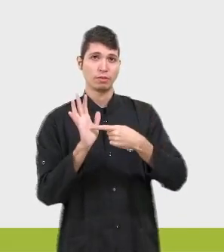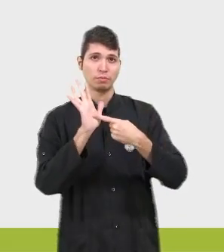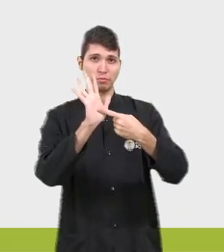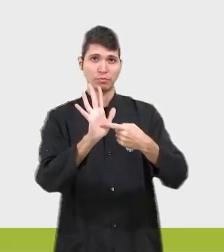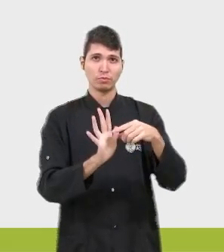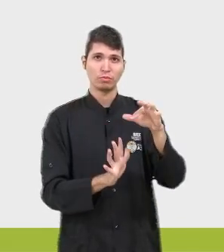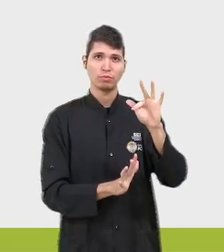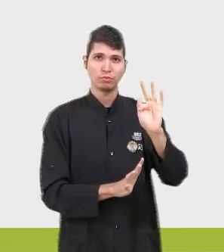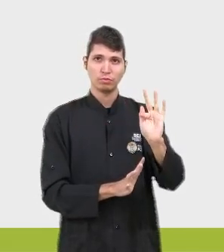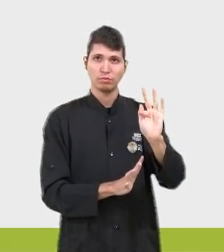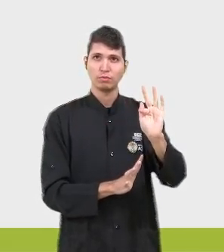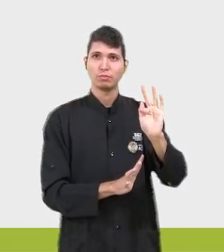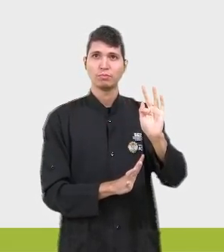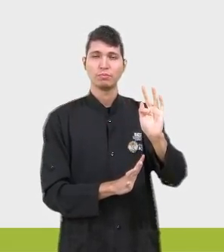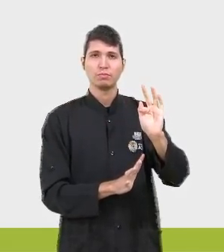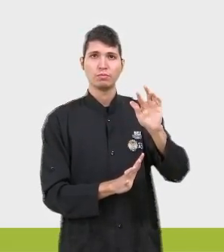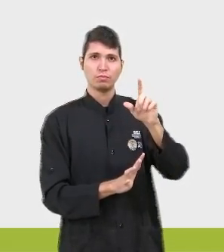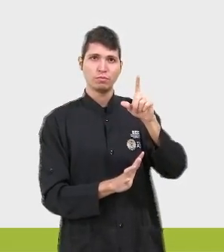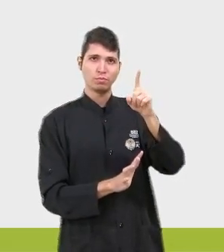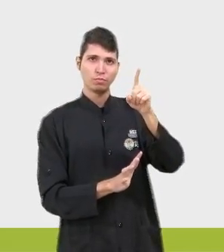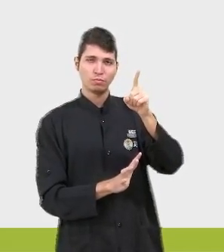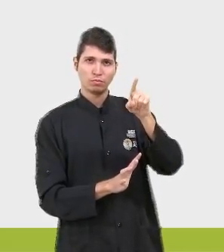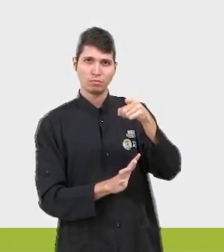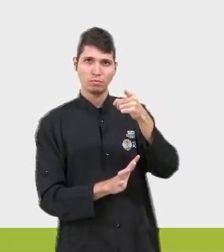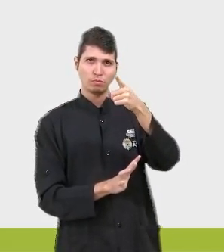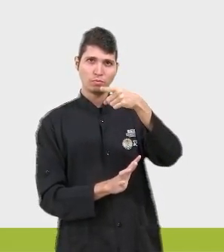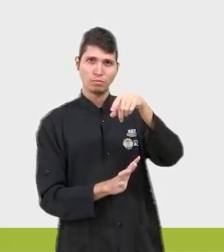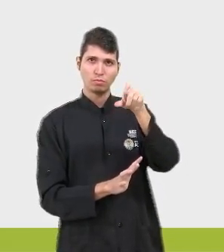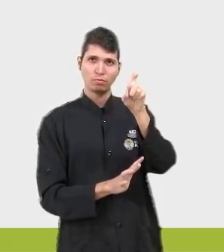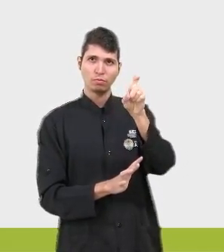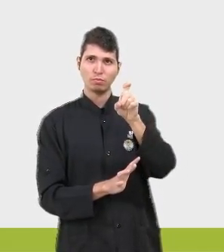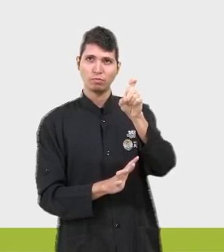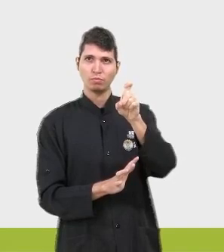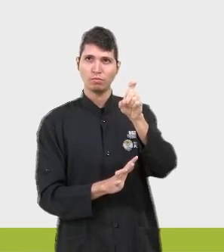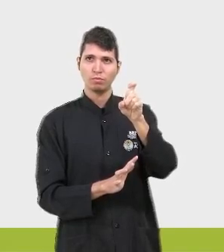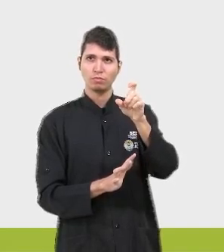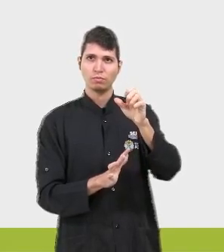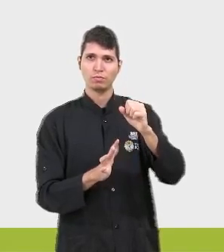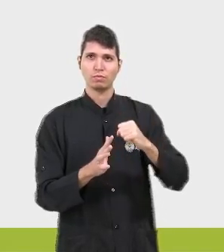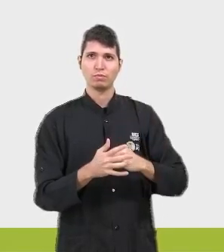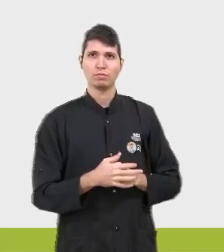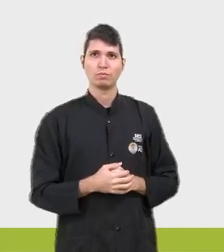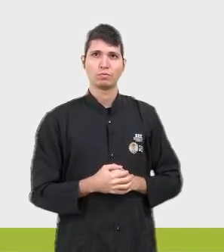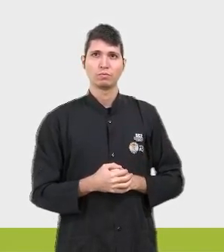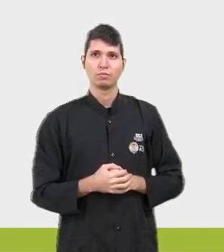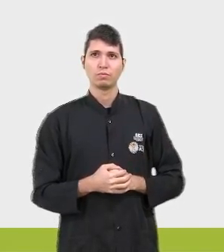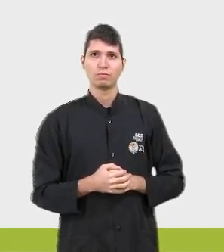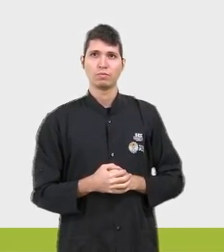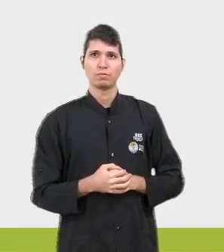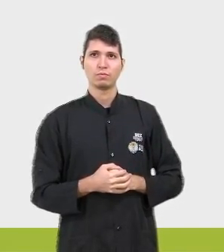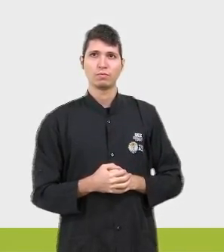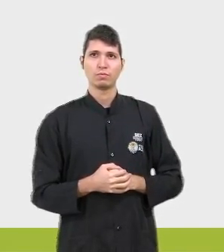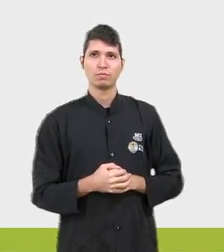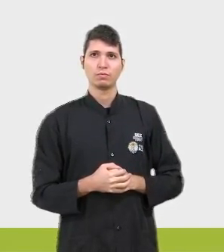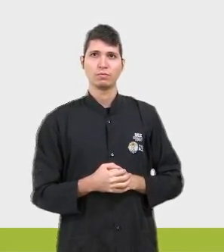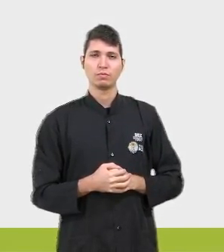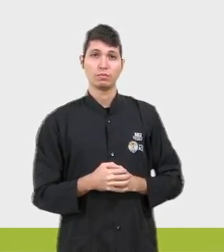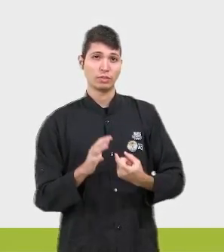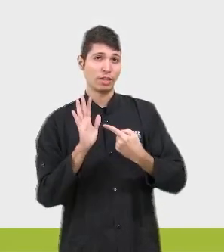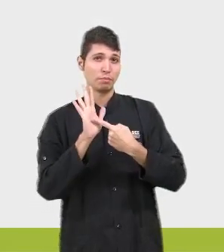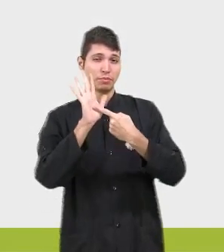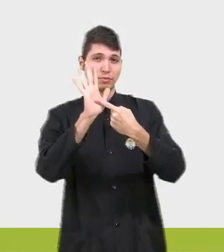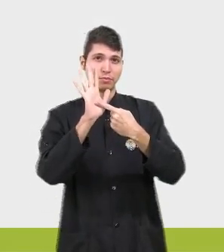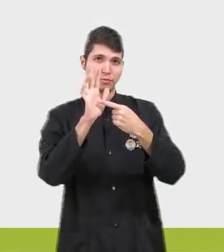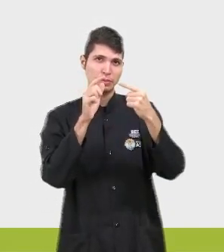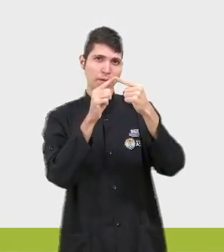cara aqui, que é o X, esse é o f, e esse camaradinho aqui, ó, é o g de X, tá bom? Olha a